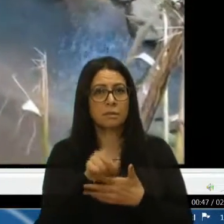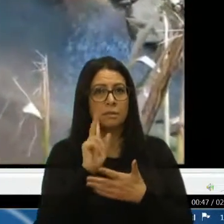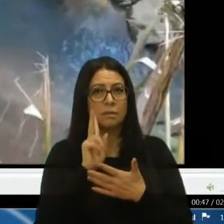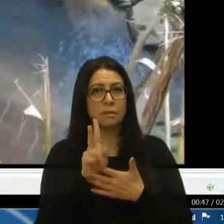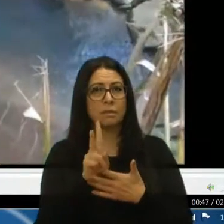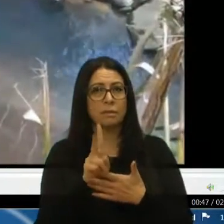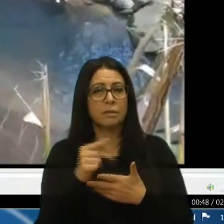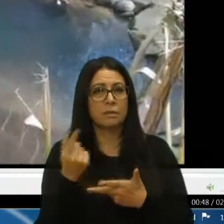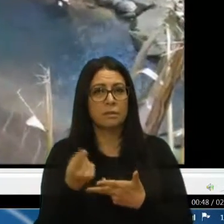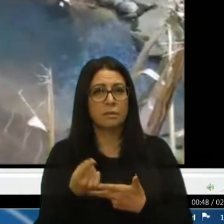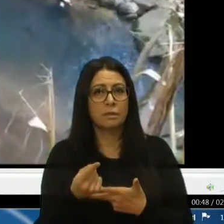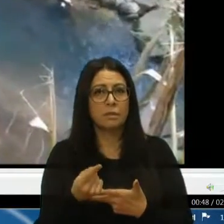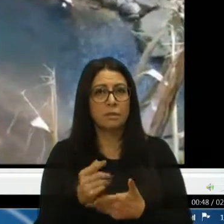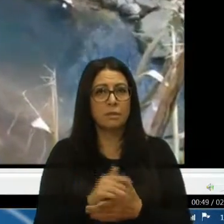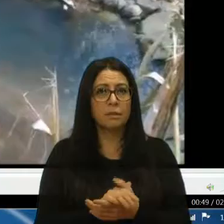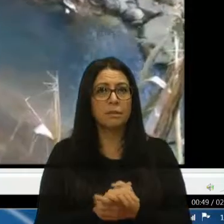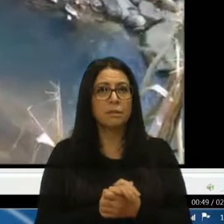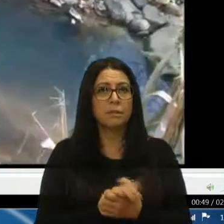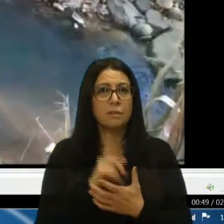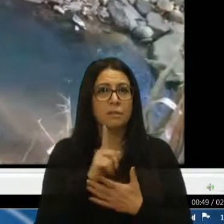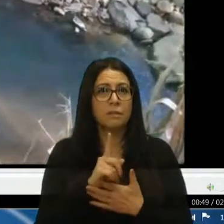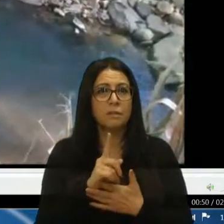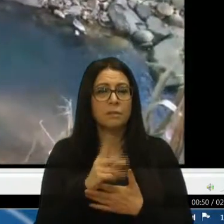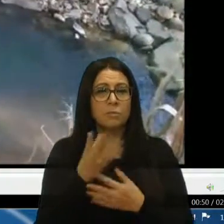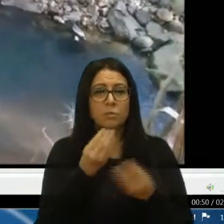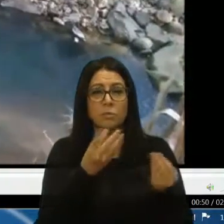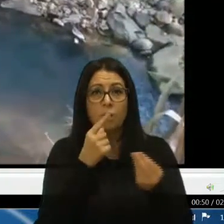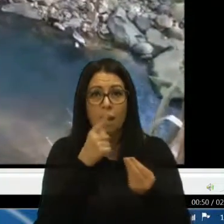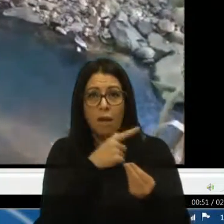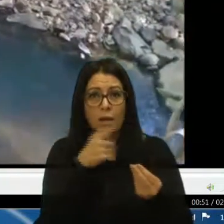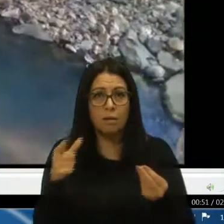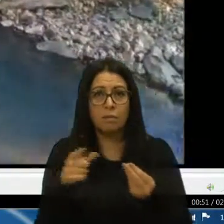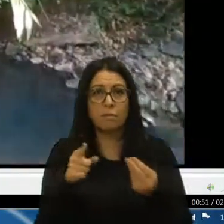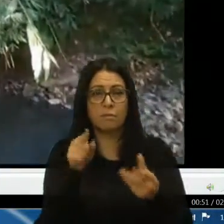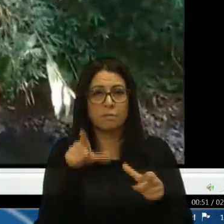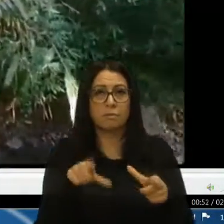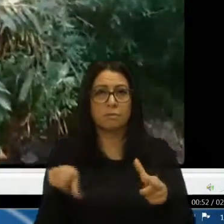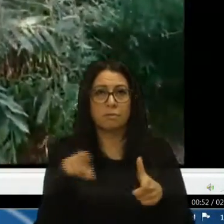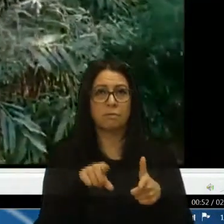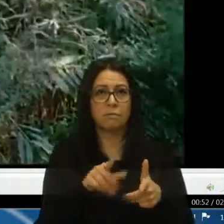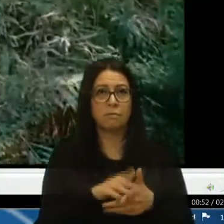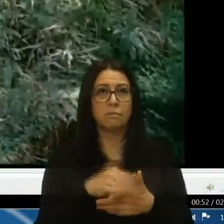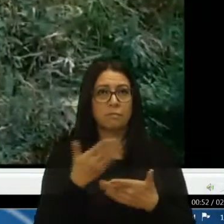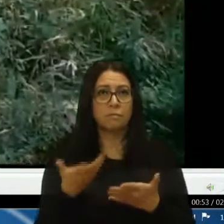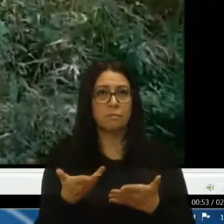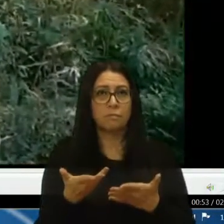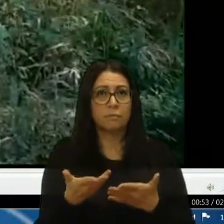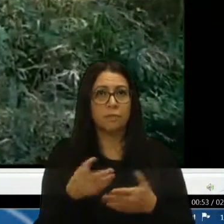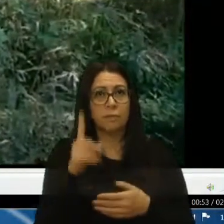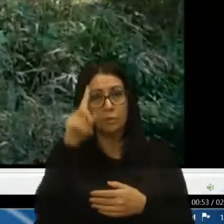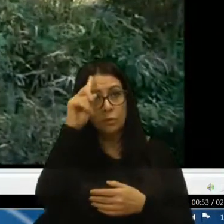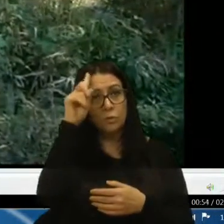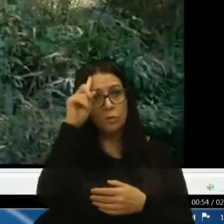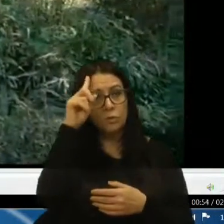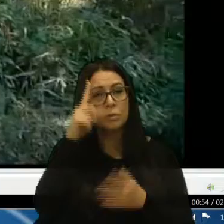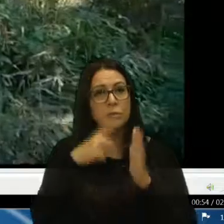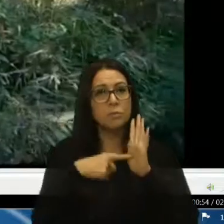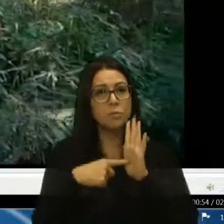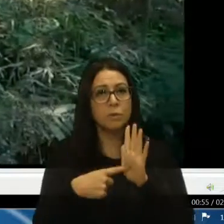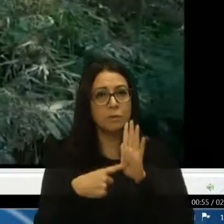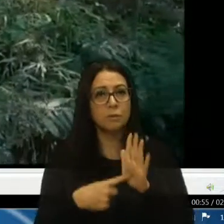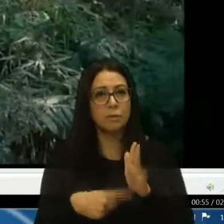bastante água, nesse posto, então, a cada dia, nós temos que mostrar,